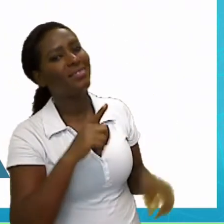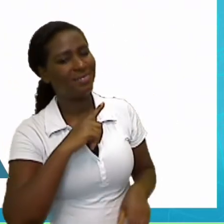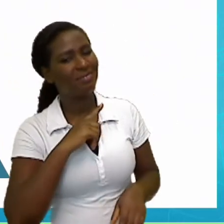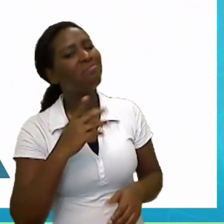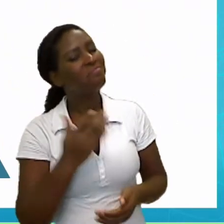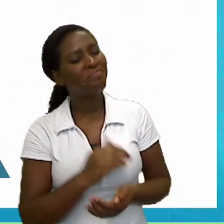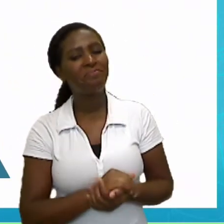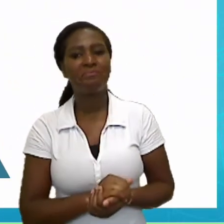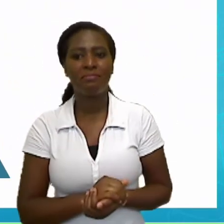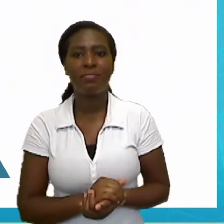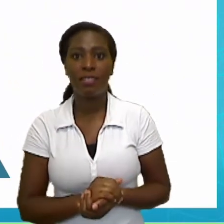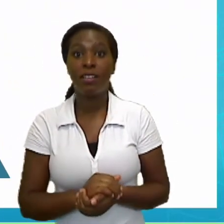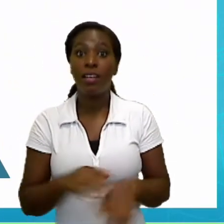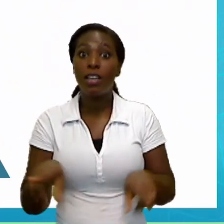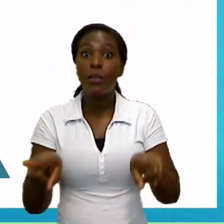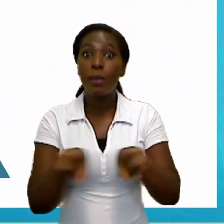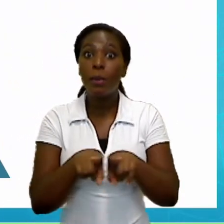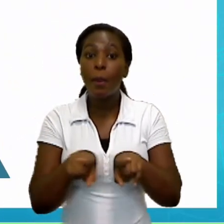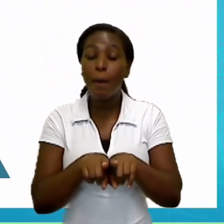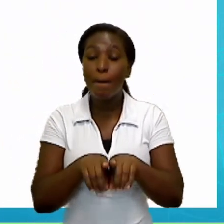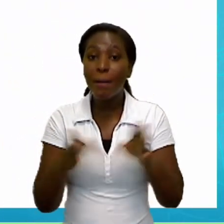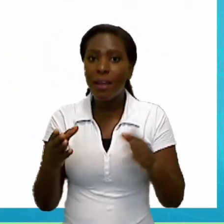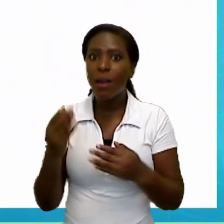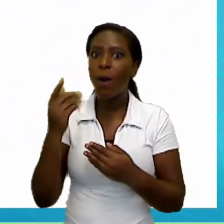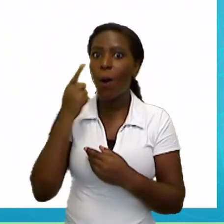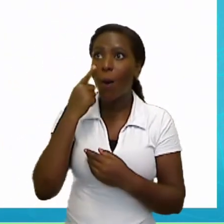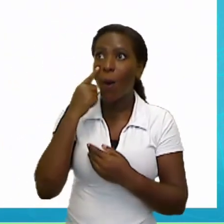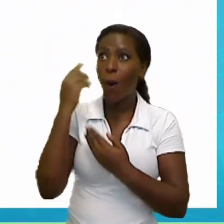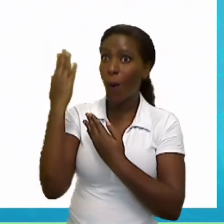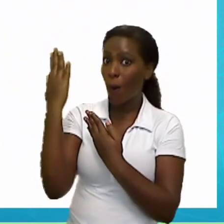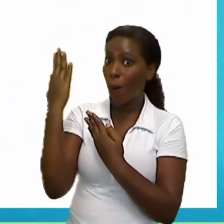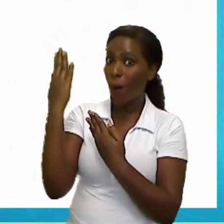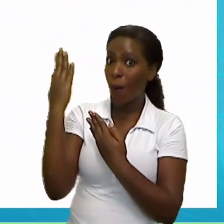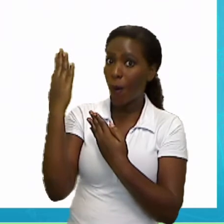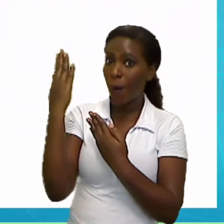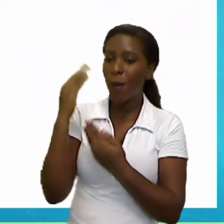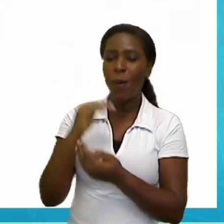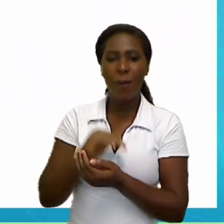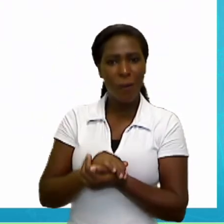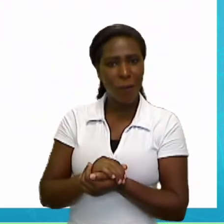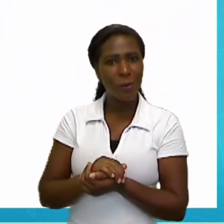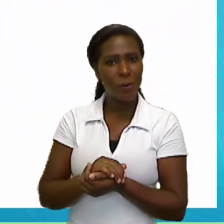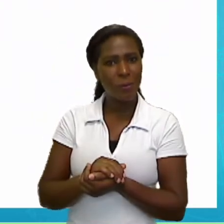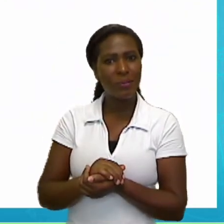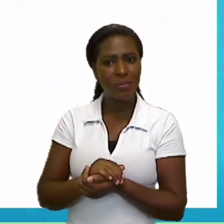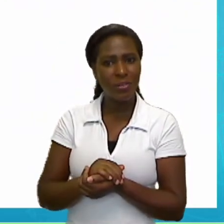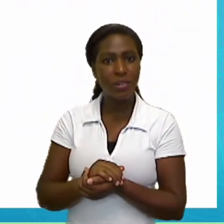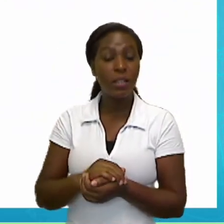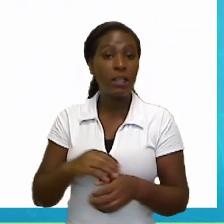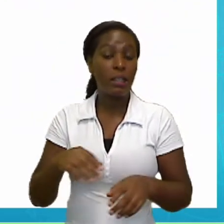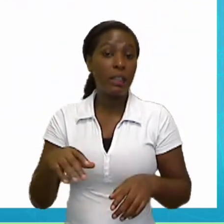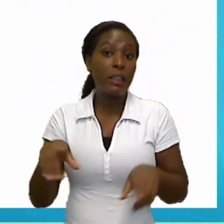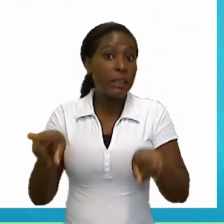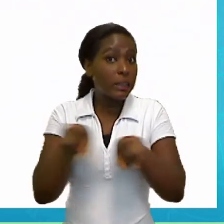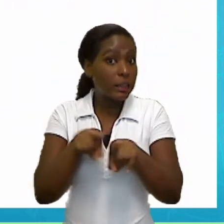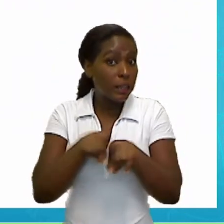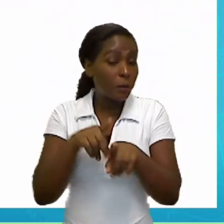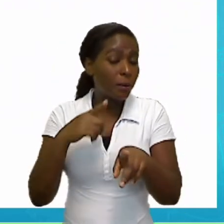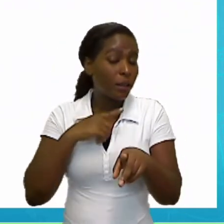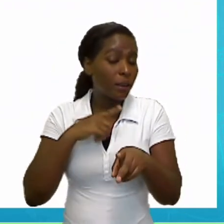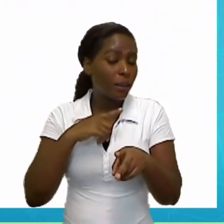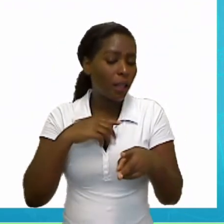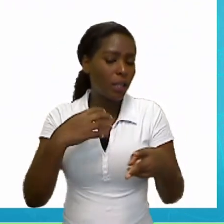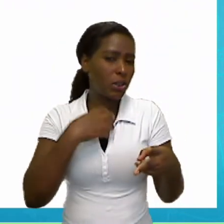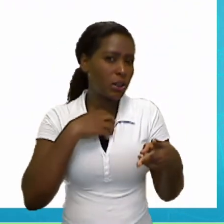Temos também o quadro. Eu tenho duas formas também de dizer o quadro em inglês.